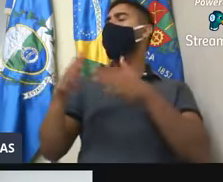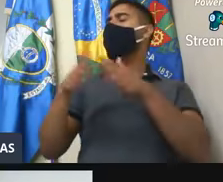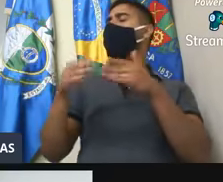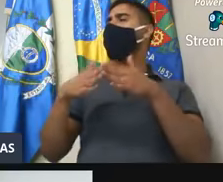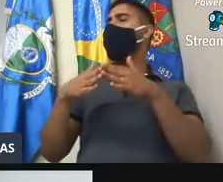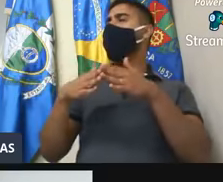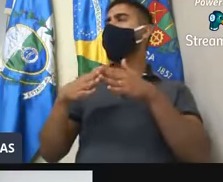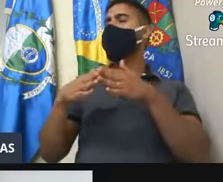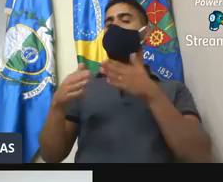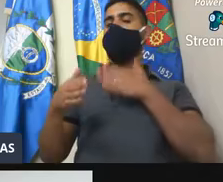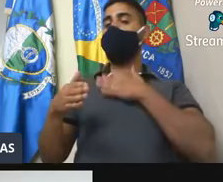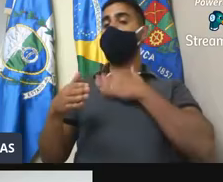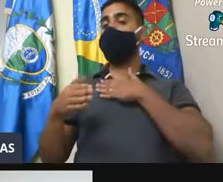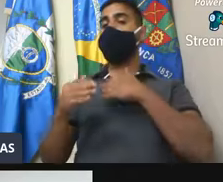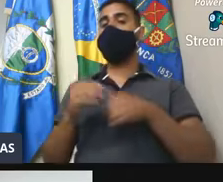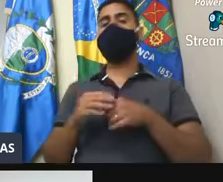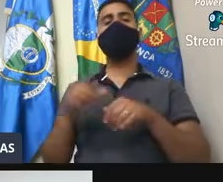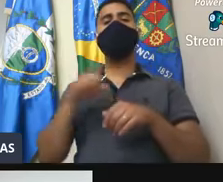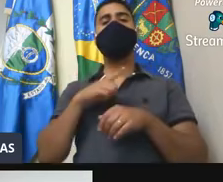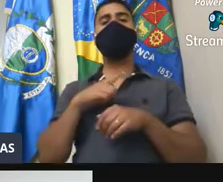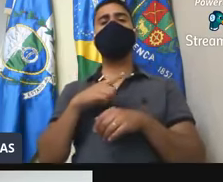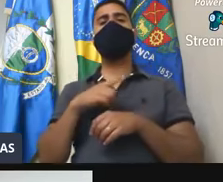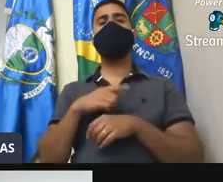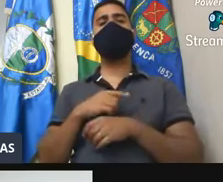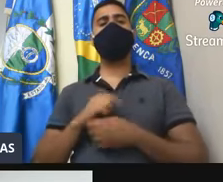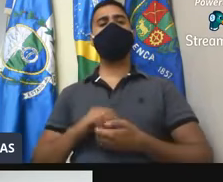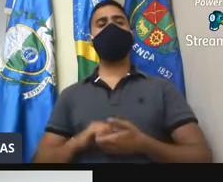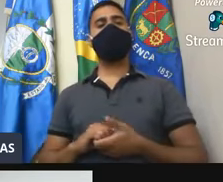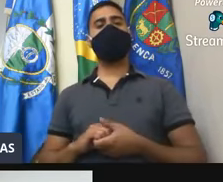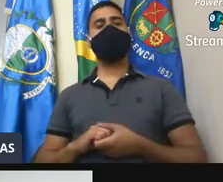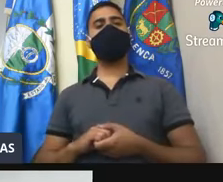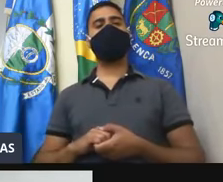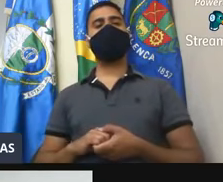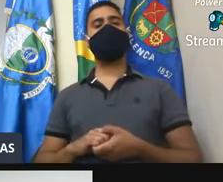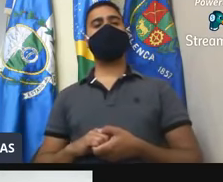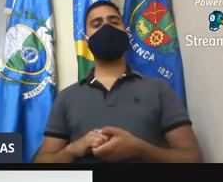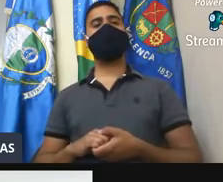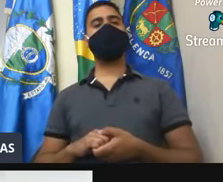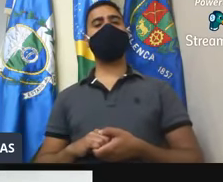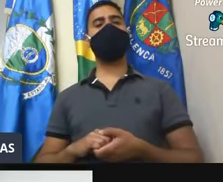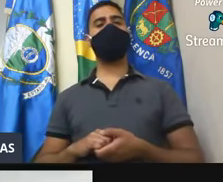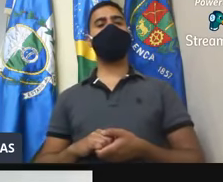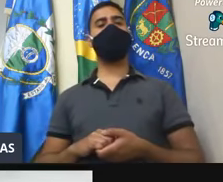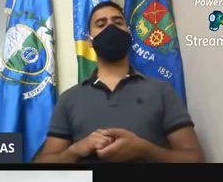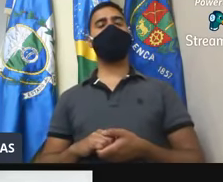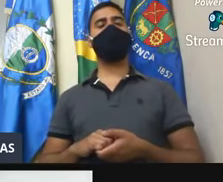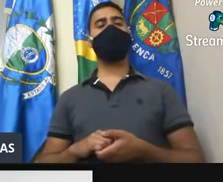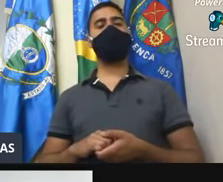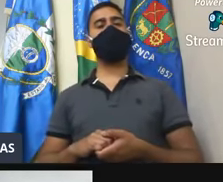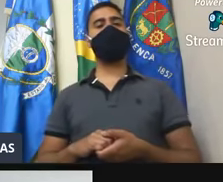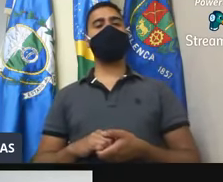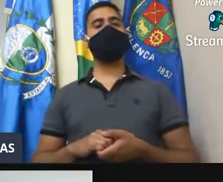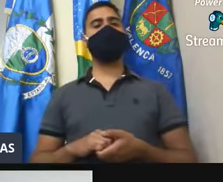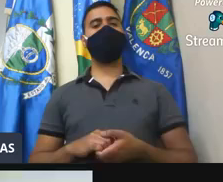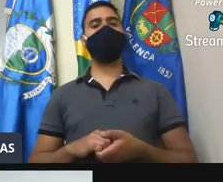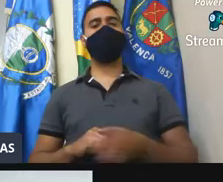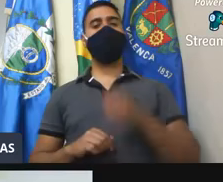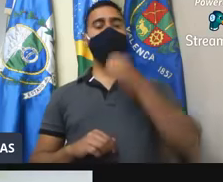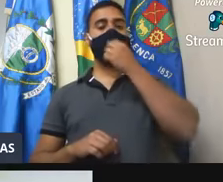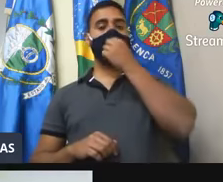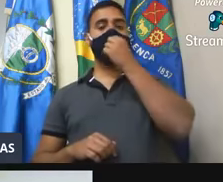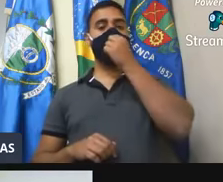de nossa autoria, que a gente tem uma bandeira, dentre outros temas